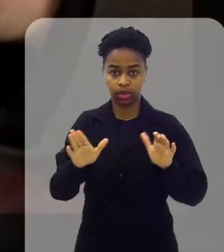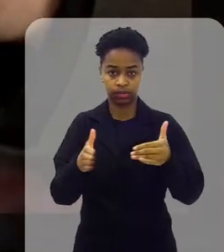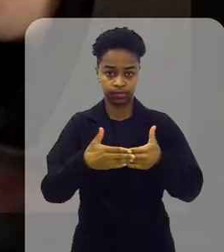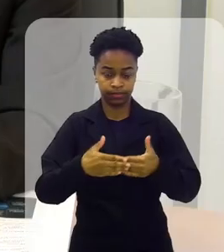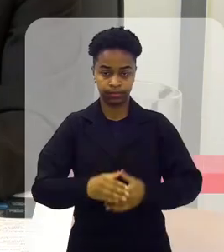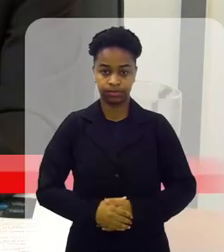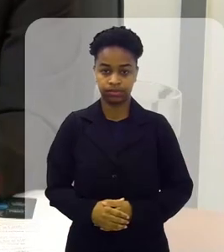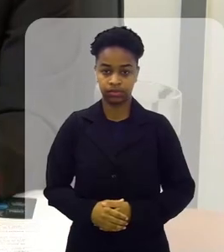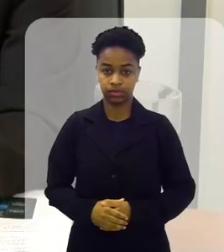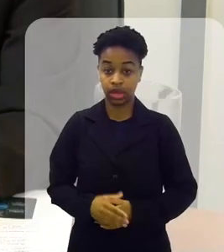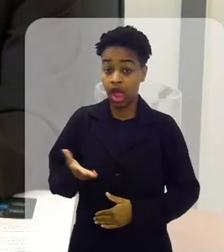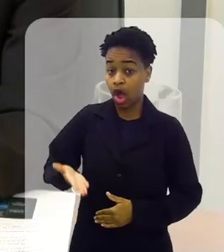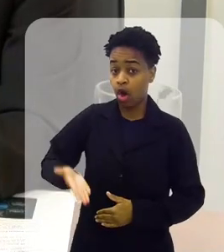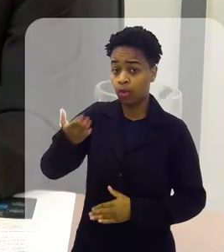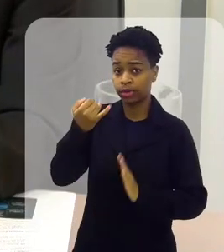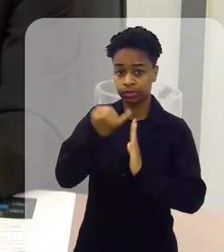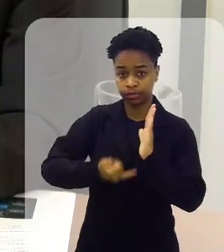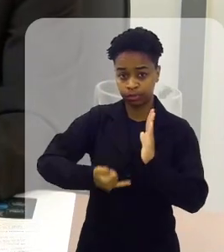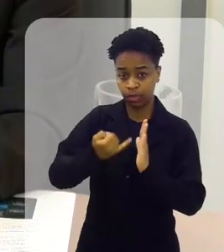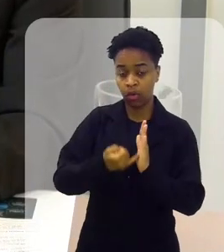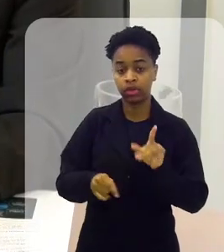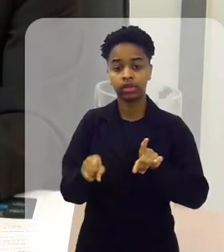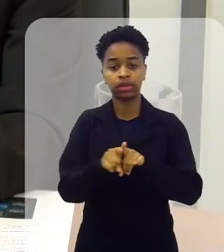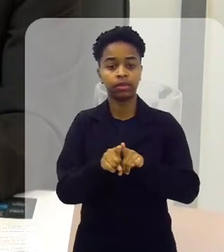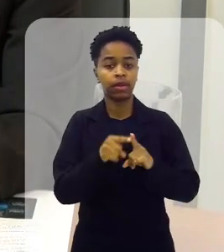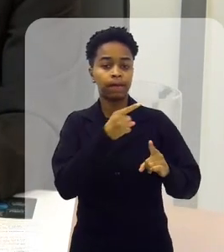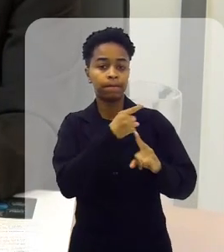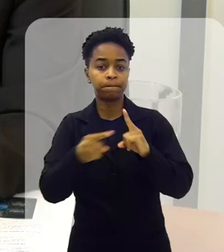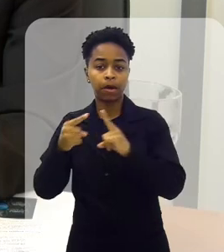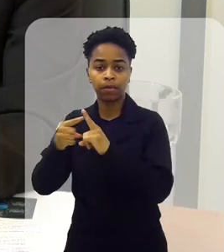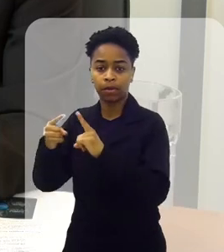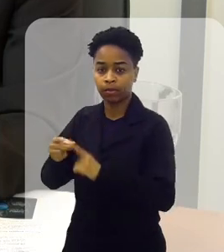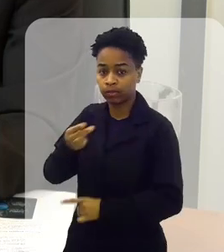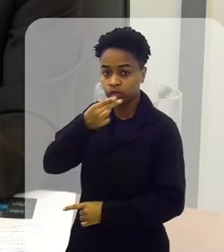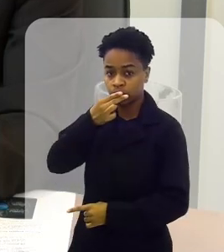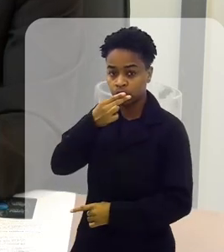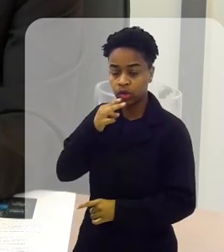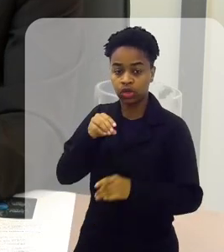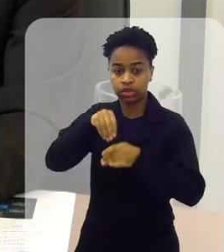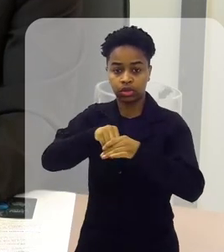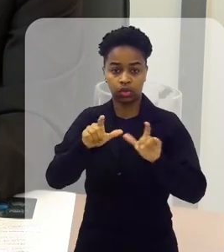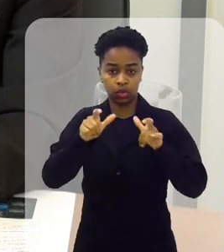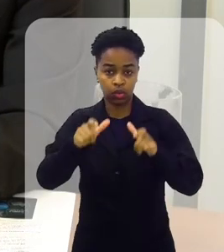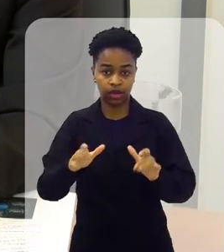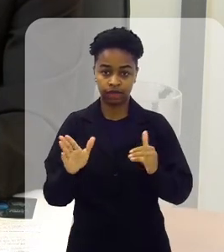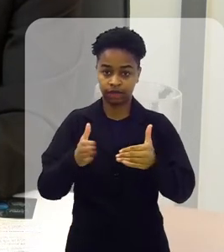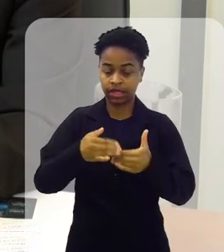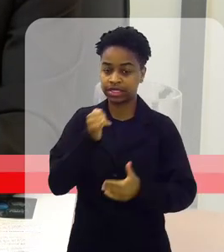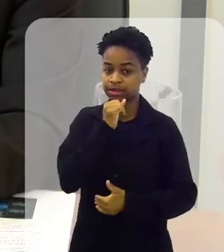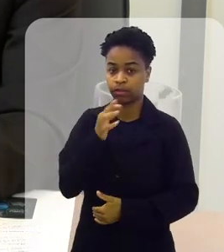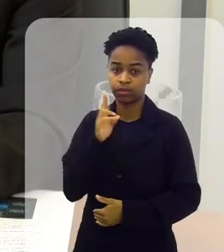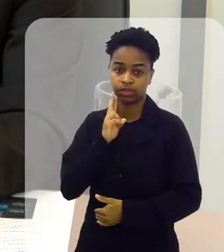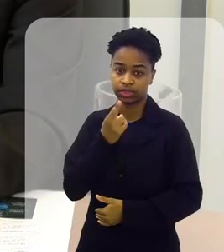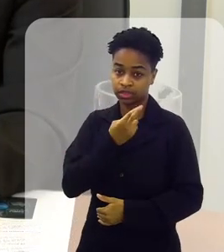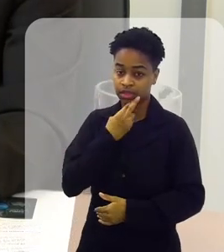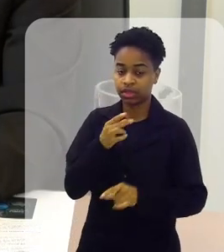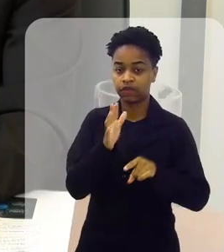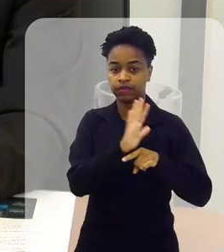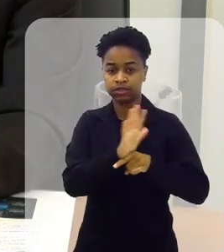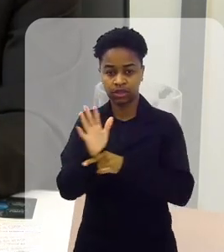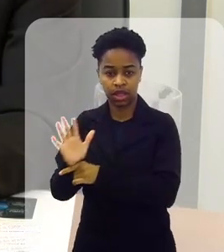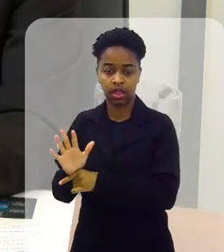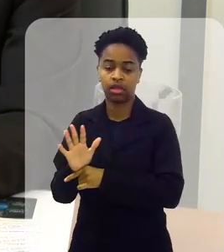fechados. Aumento de impostos, proibição de tabagismo dentro de ambientes fechados, como restaurantes,